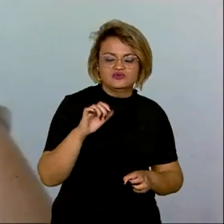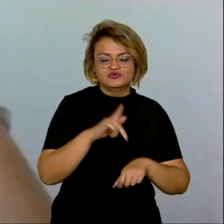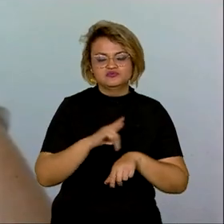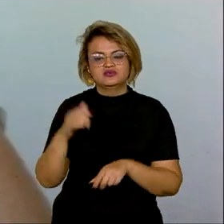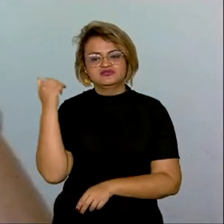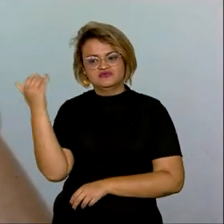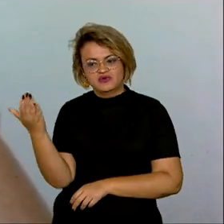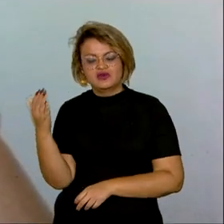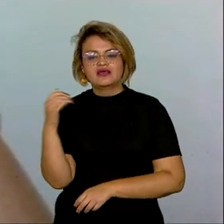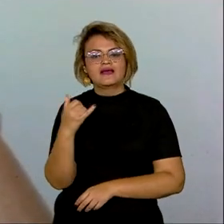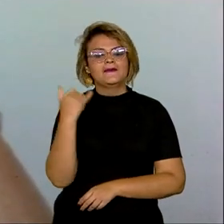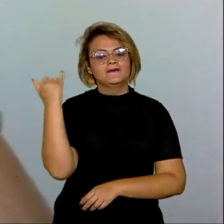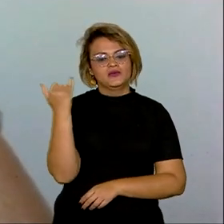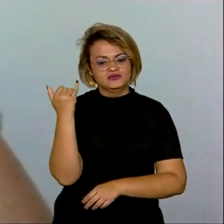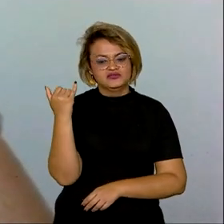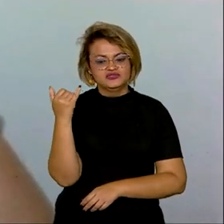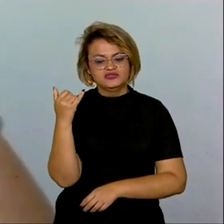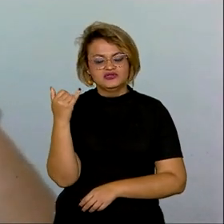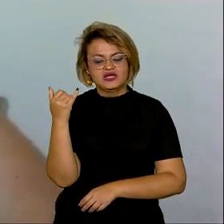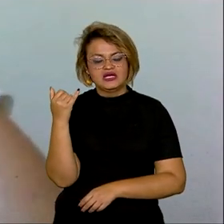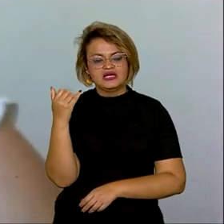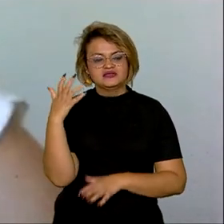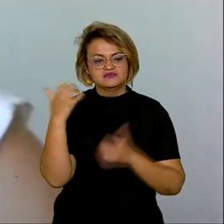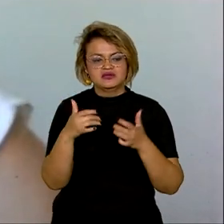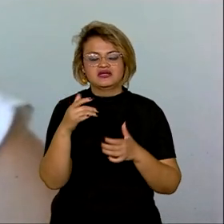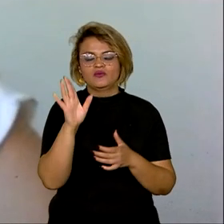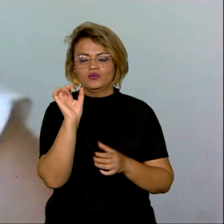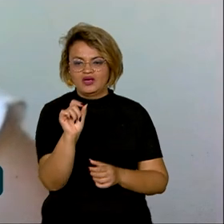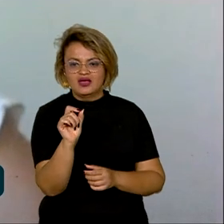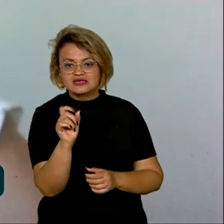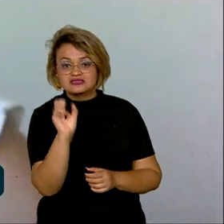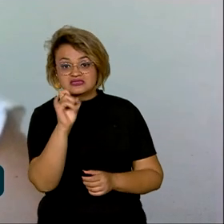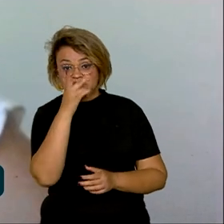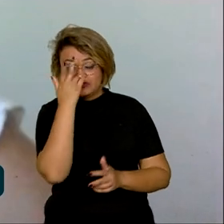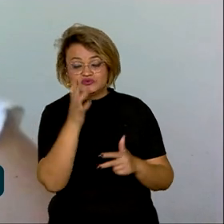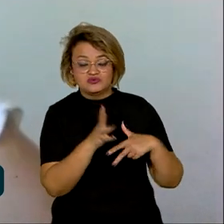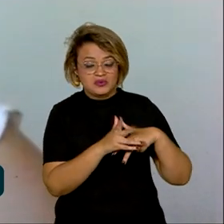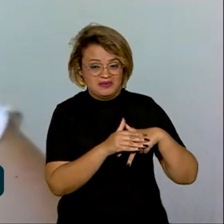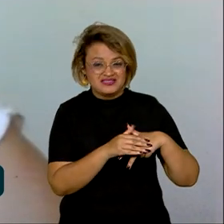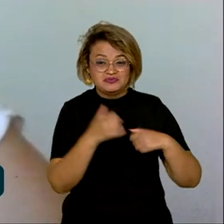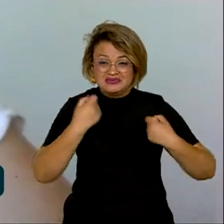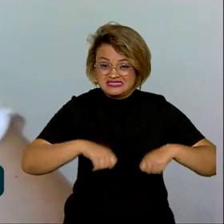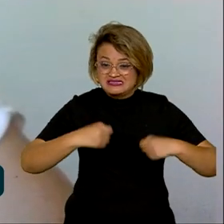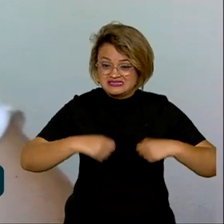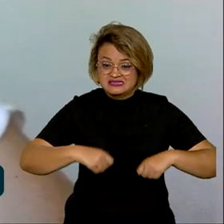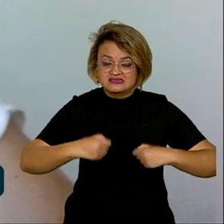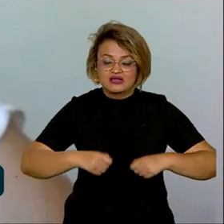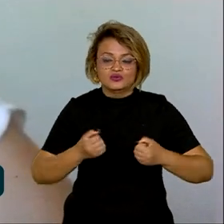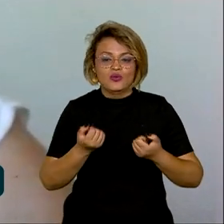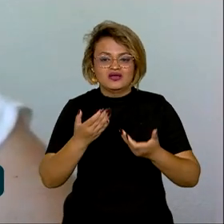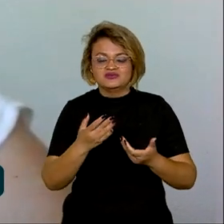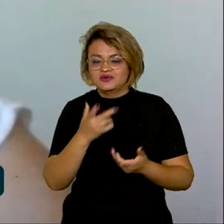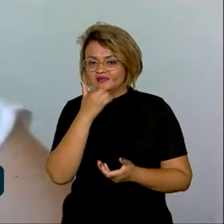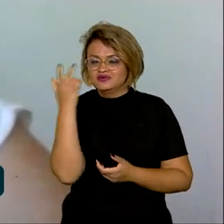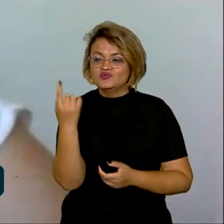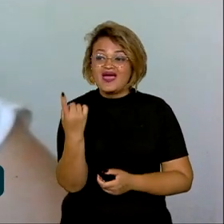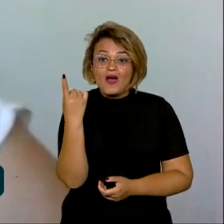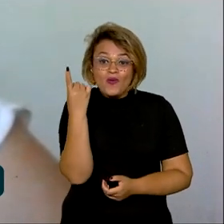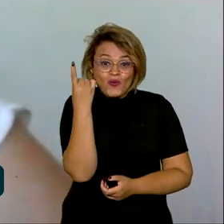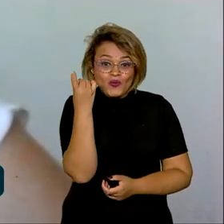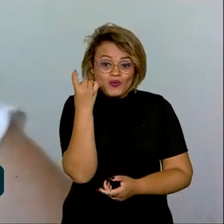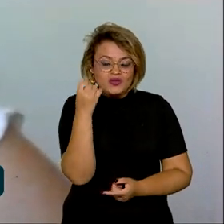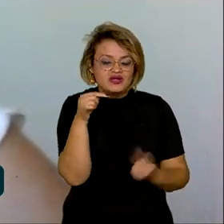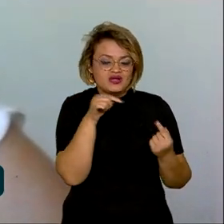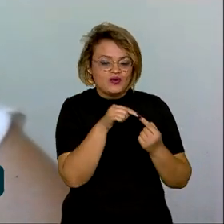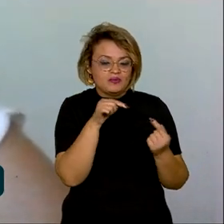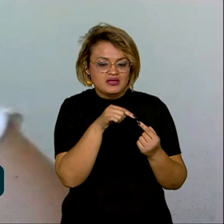exterior. E é importante deixar claro que mesmo que o paciente precise muito da doação, e às vezes o doador é o único doador